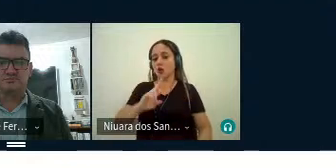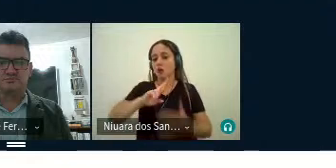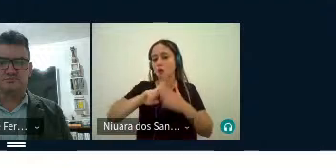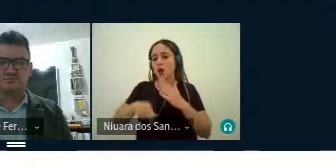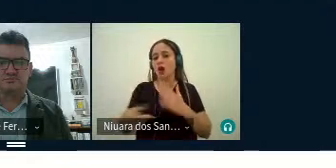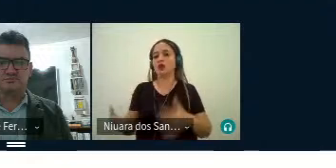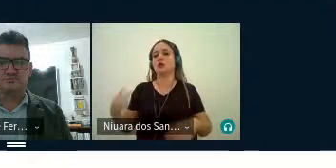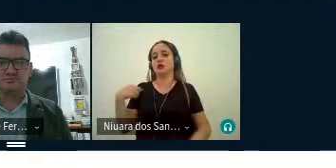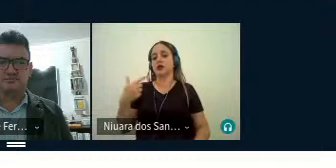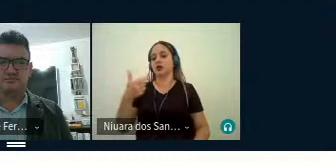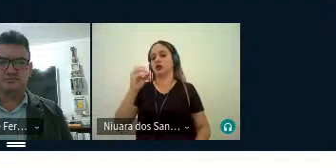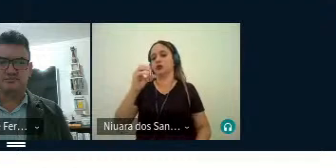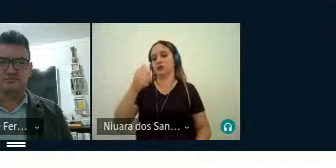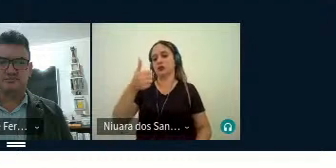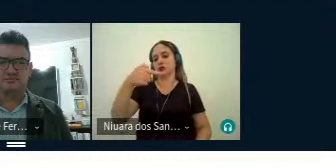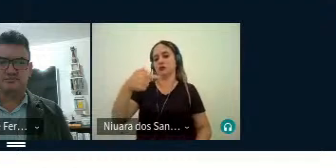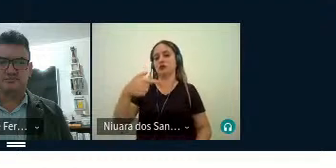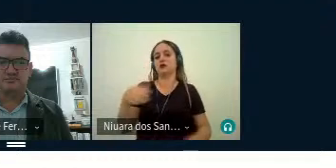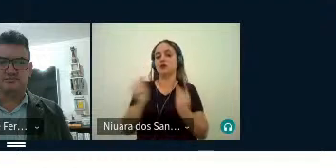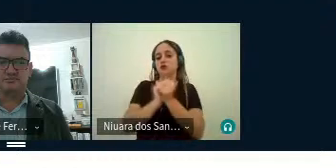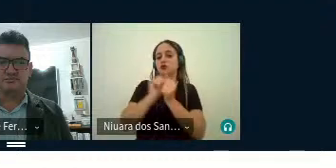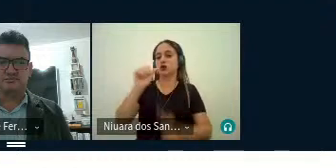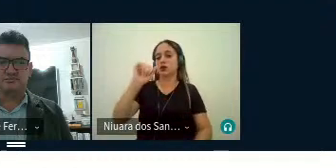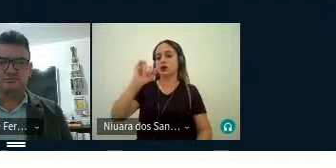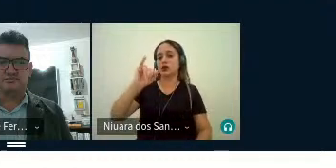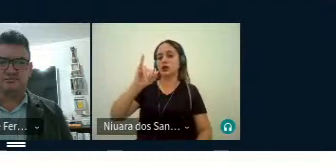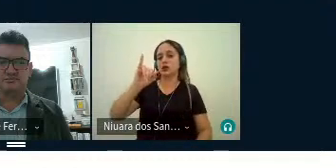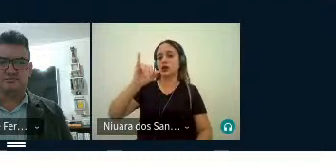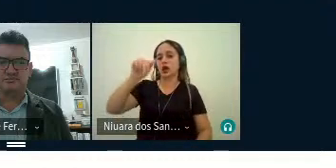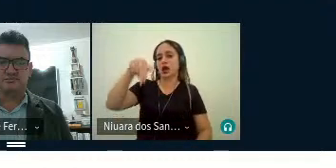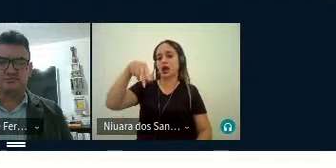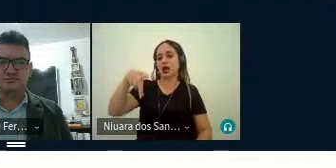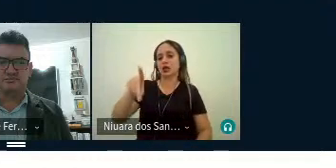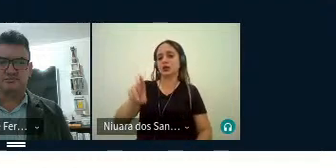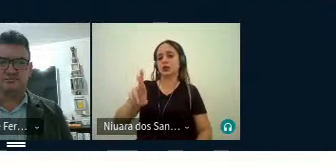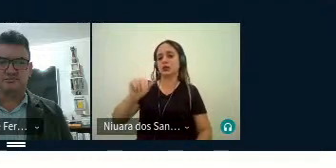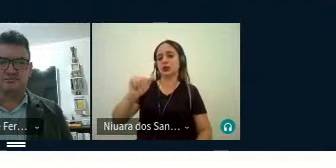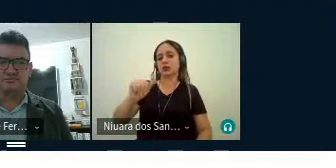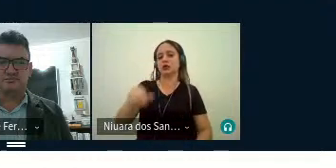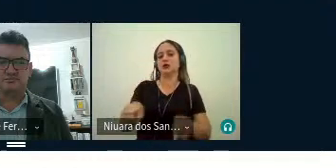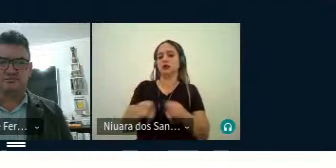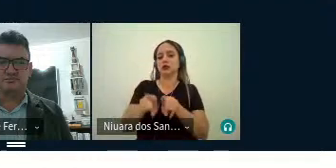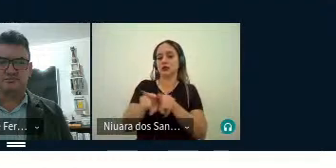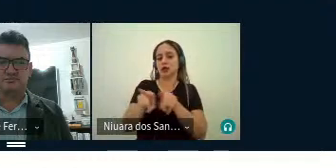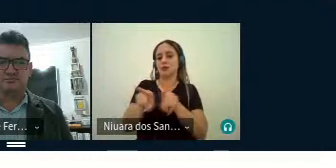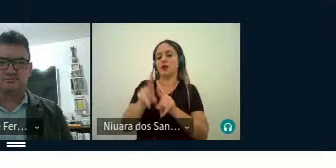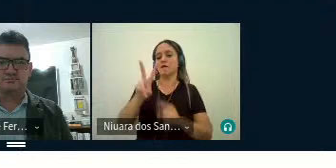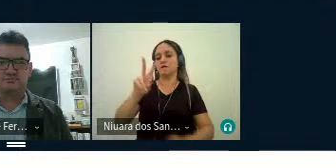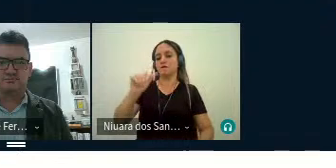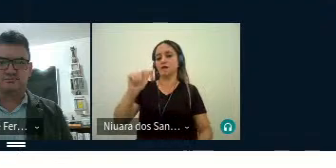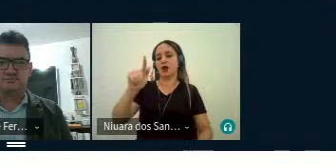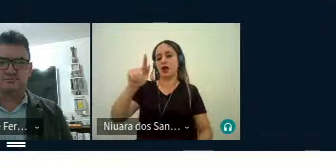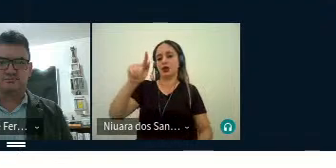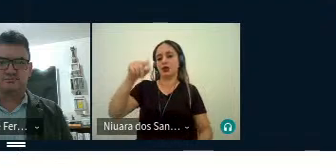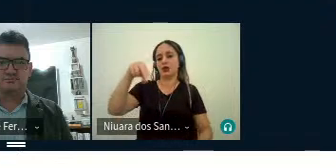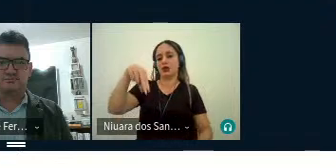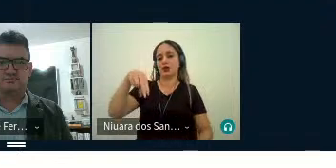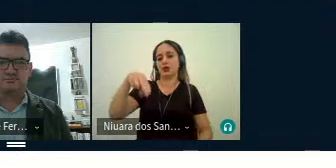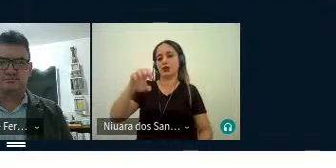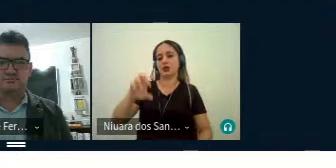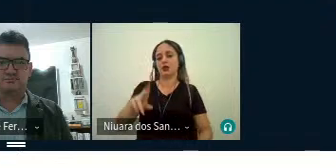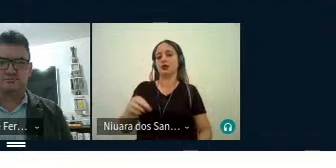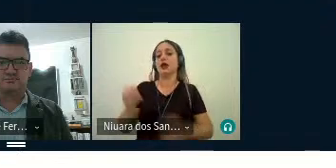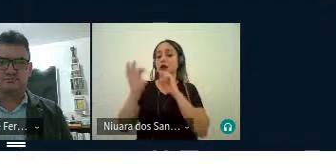2017, com Iandra Maria Uerge da Silva Coelho e Wagner Barros Teixeira. Ensinando espanhol no